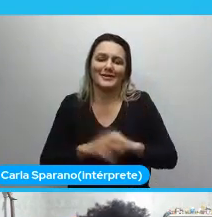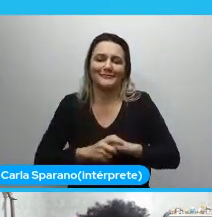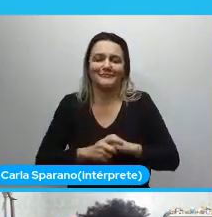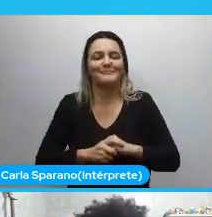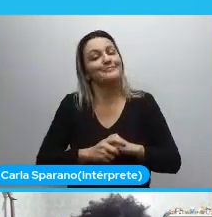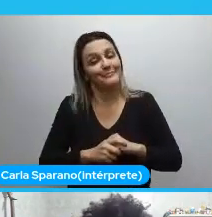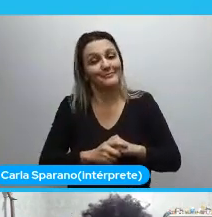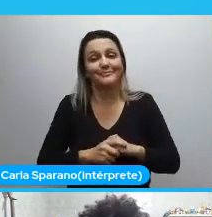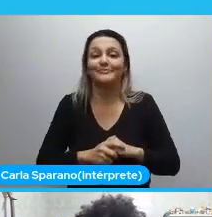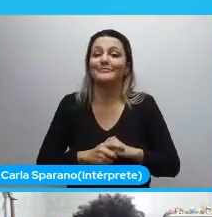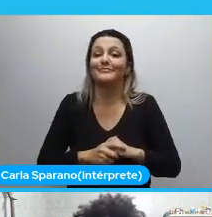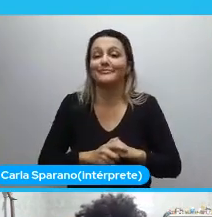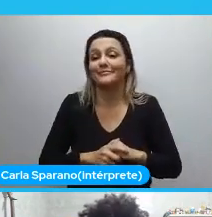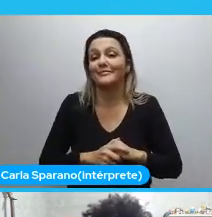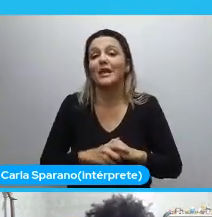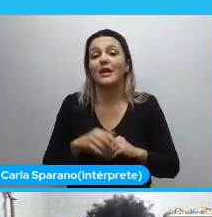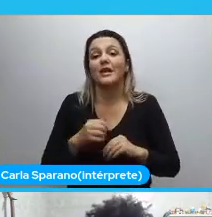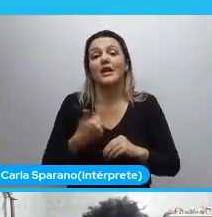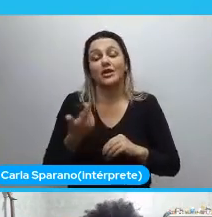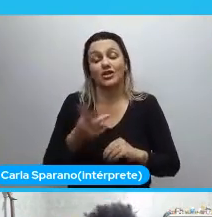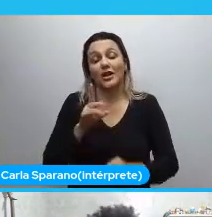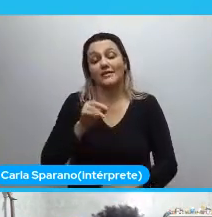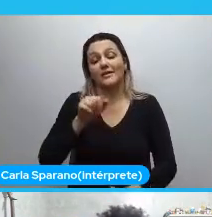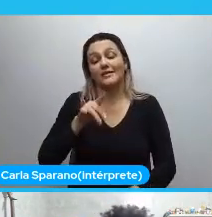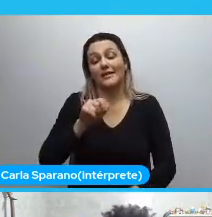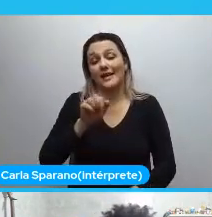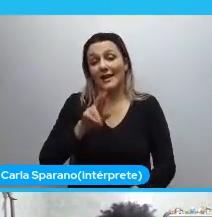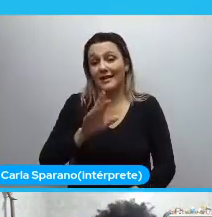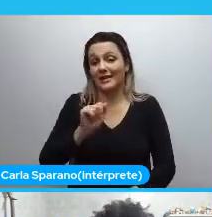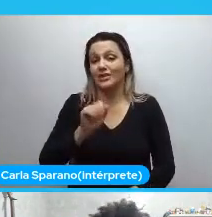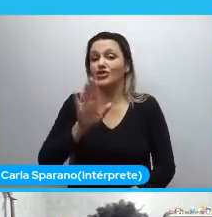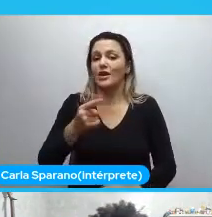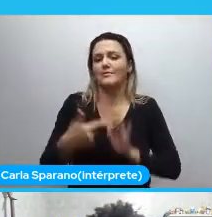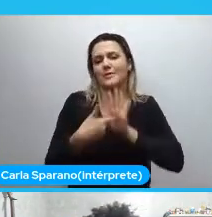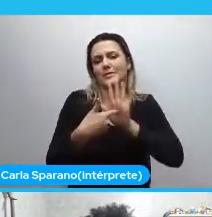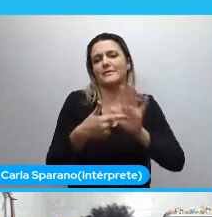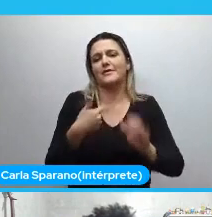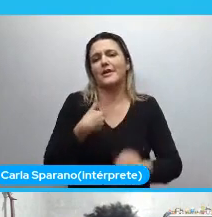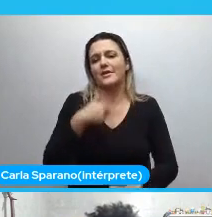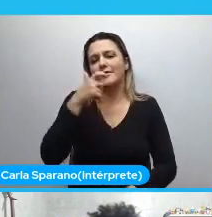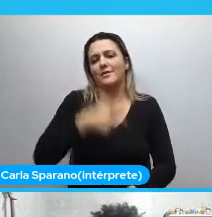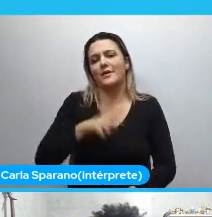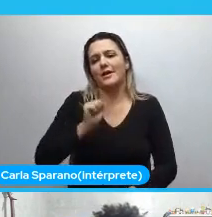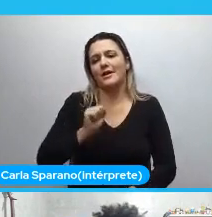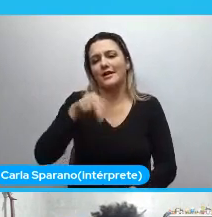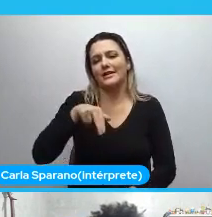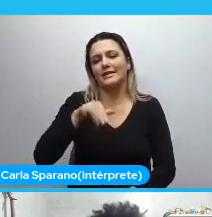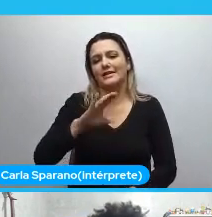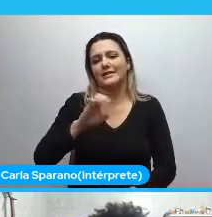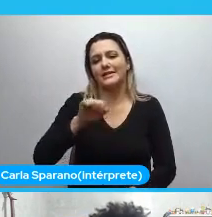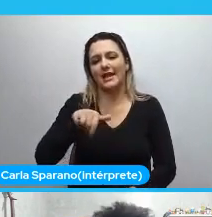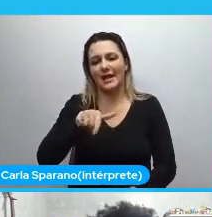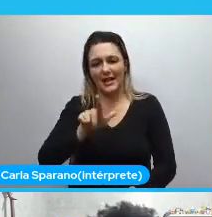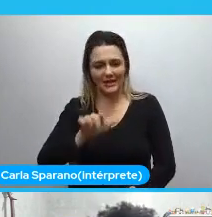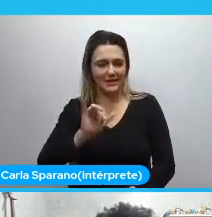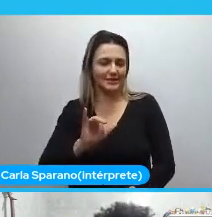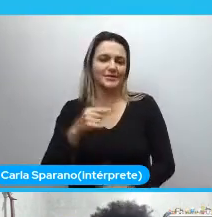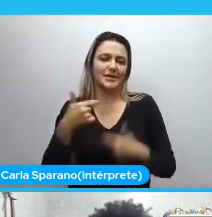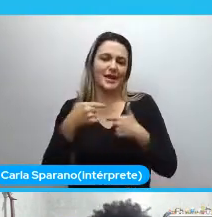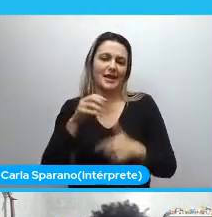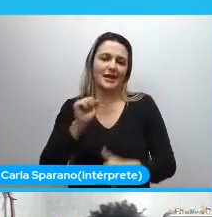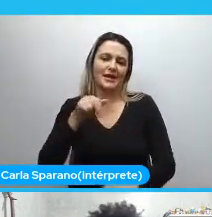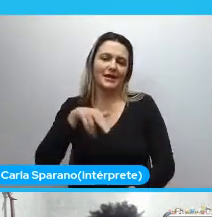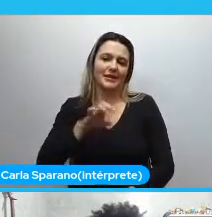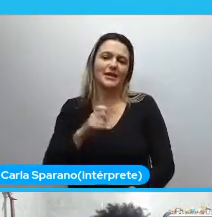vamos lá. Bem, como o Dandara já me apresentou. Eu sou Anicelli, mais conhecida como Ani. Eu estou por aí nas redes sociais, no